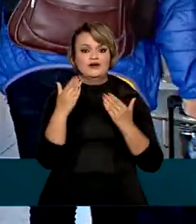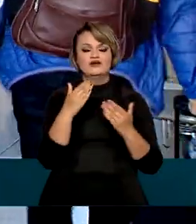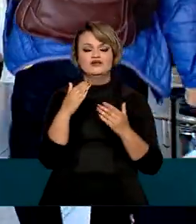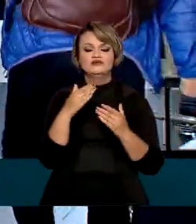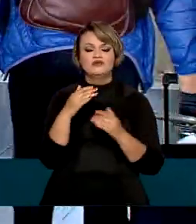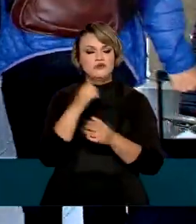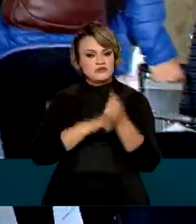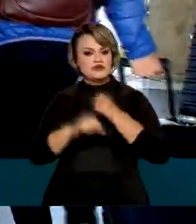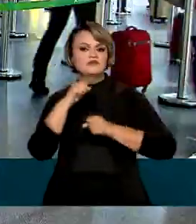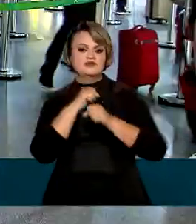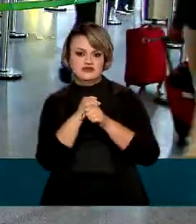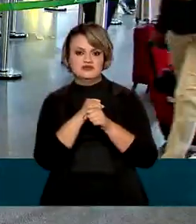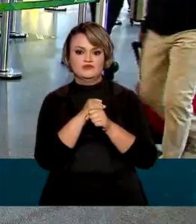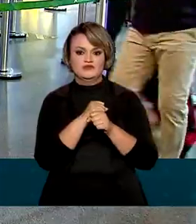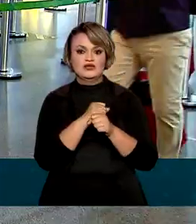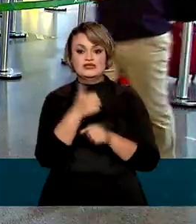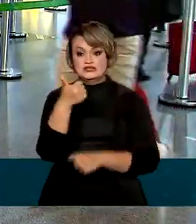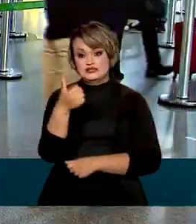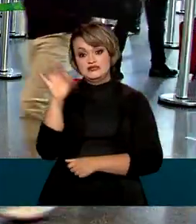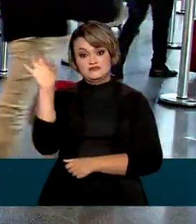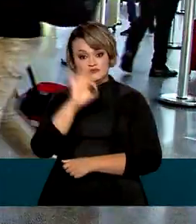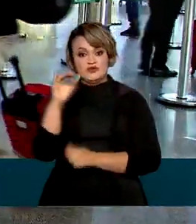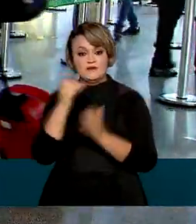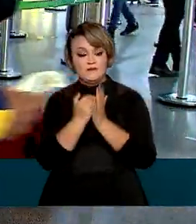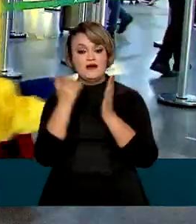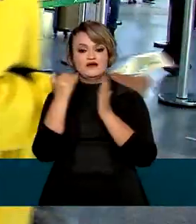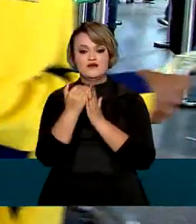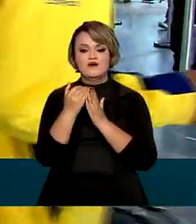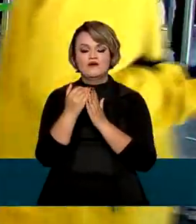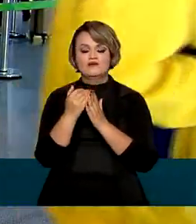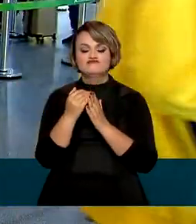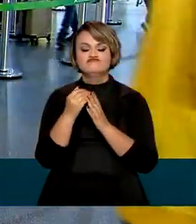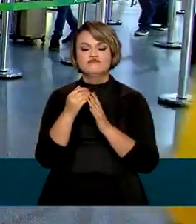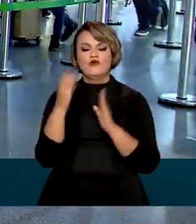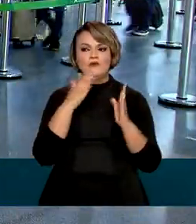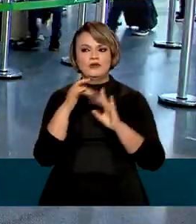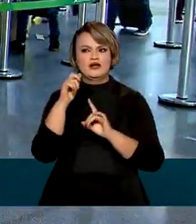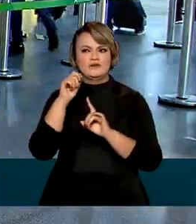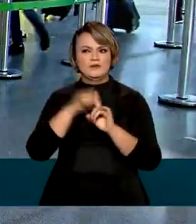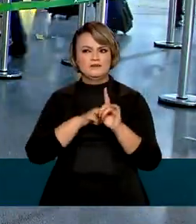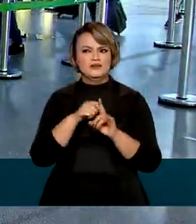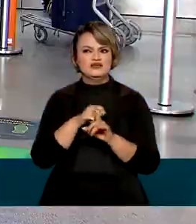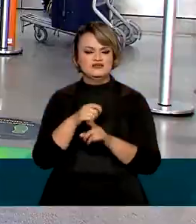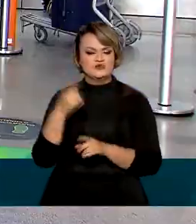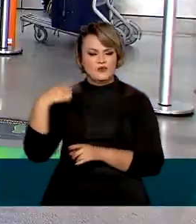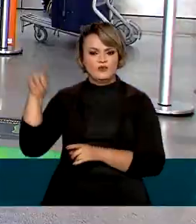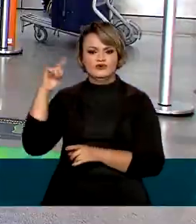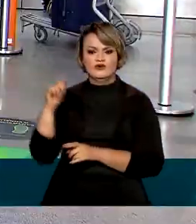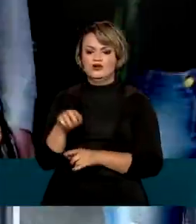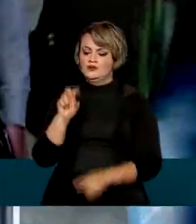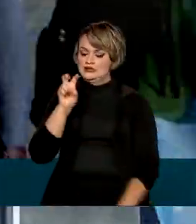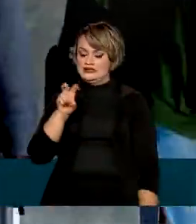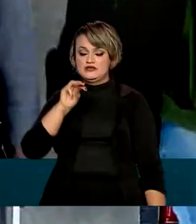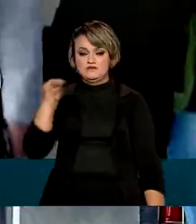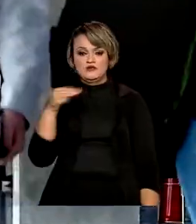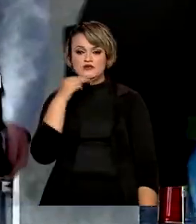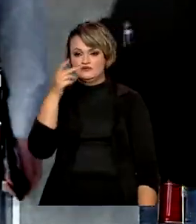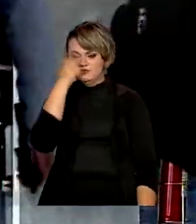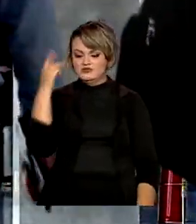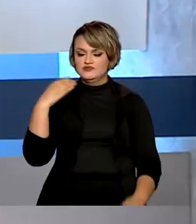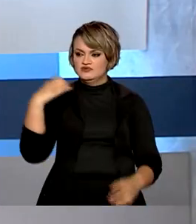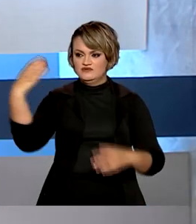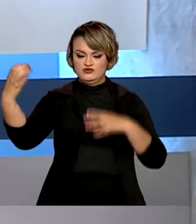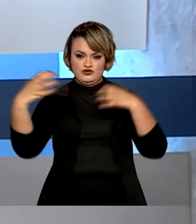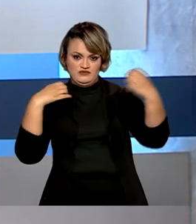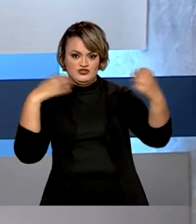mesmo período do ano passado e é 16% maior do que no mês anterior, quando 5 milhões e meio de pessoas passaram pelos aeroportos do